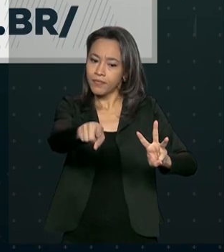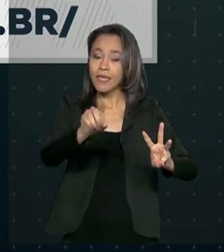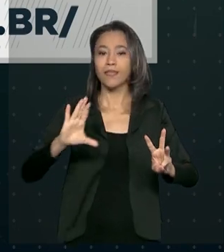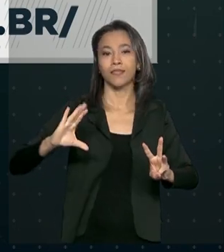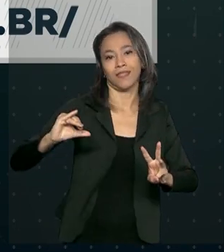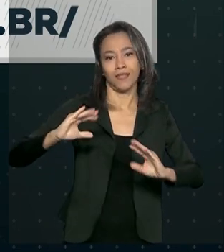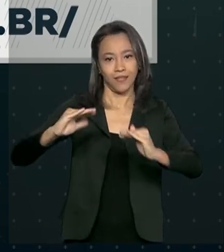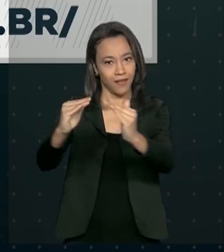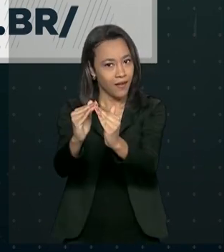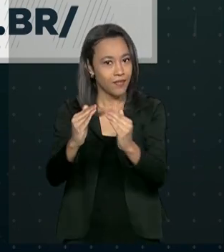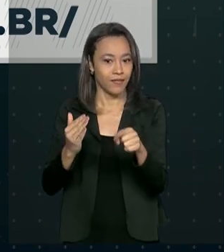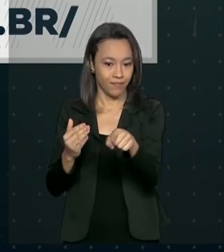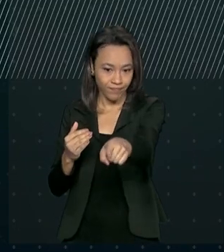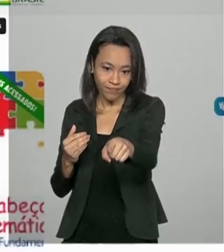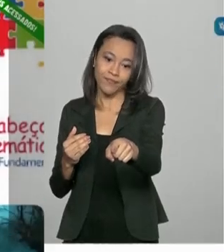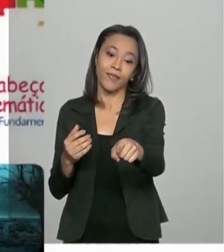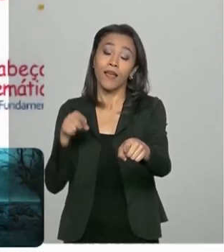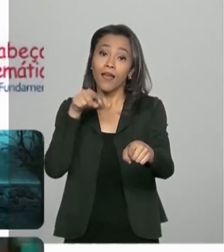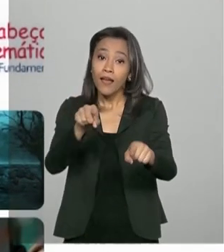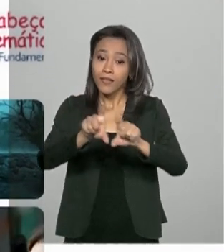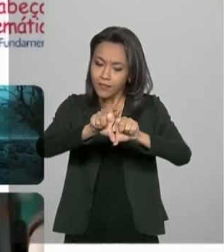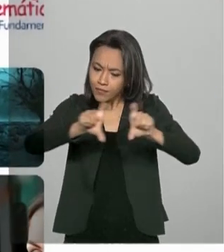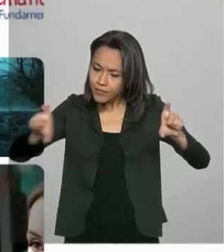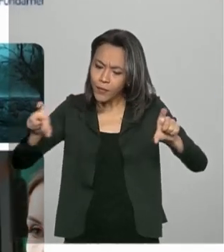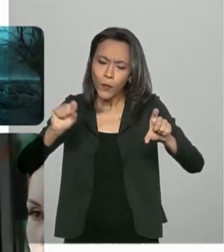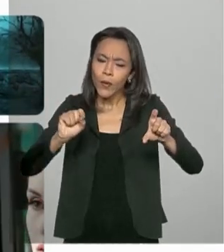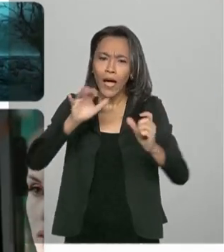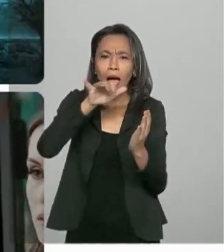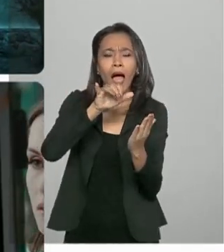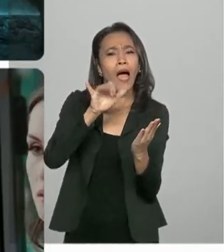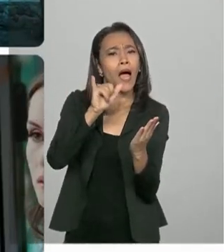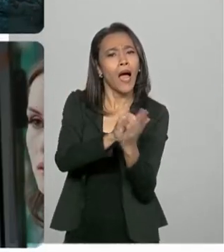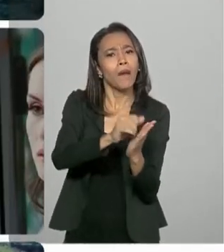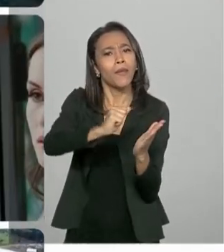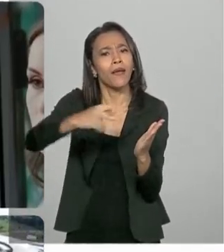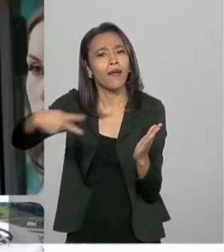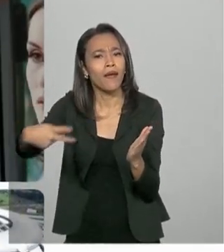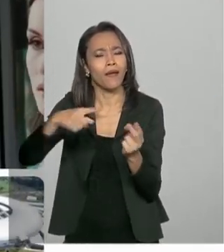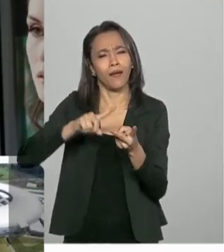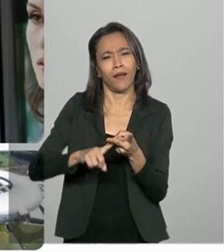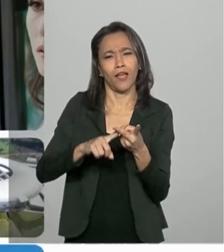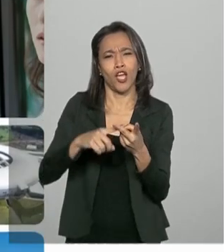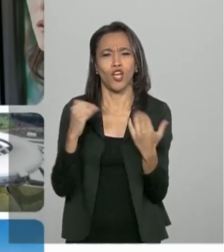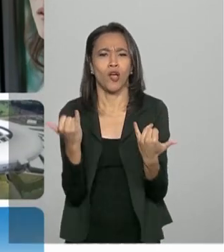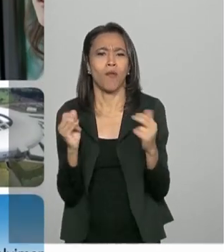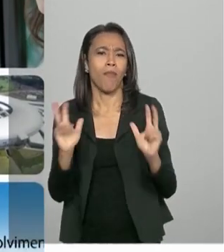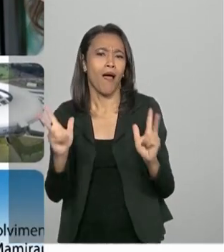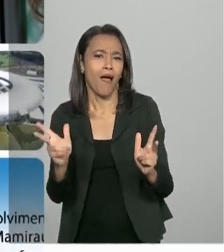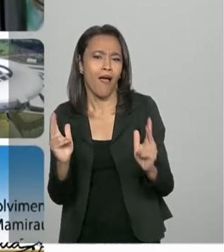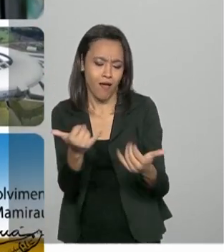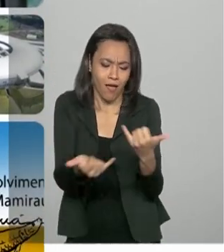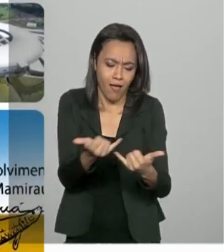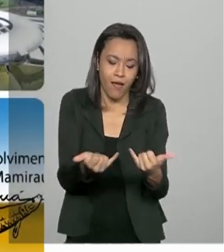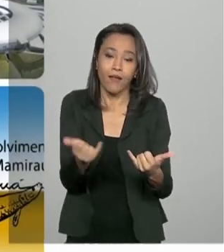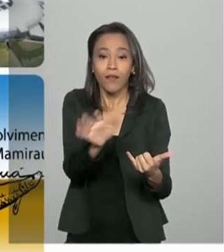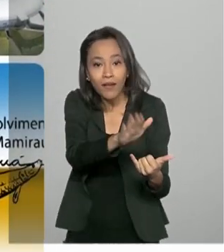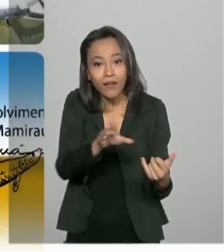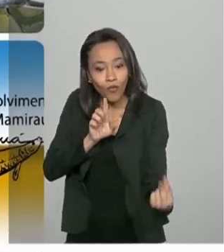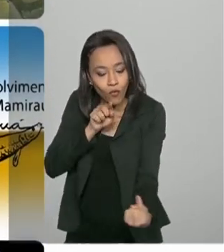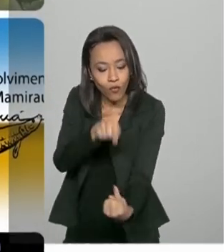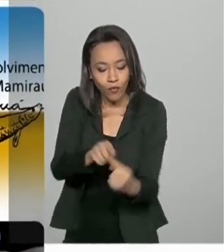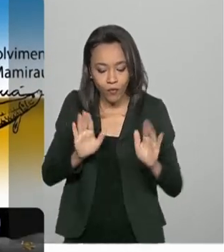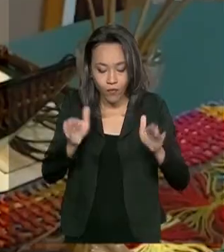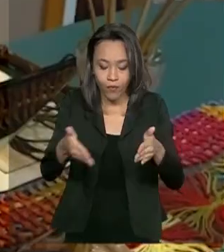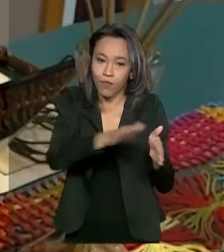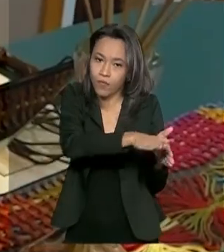MCTIC. O site traz aplicativos e jogos voltados especialmente ao público infanto